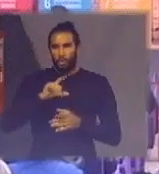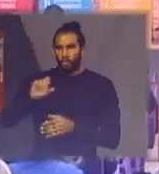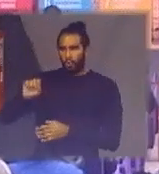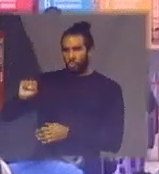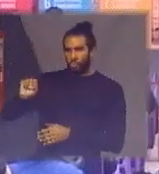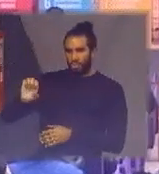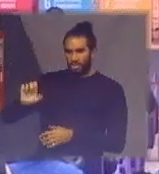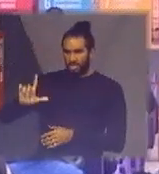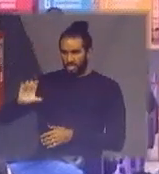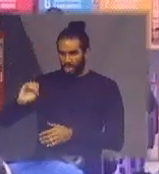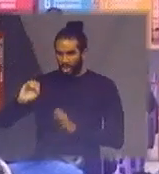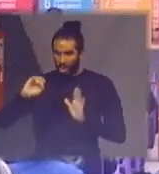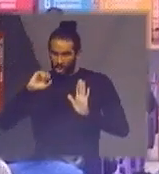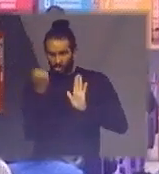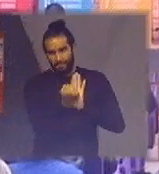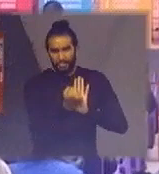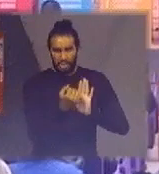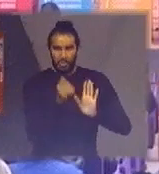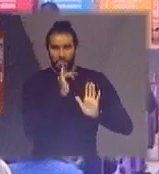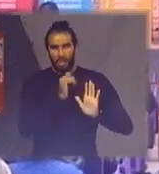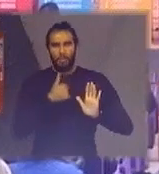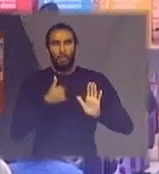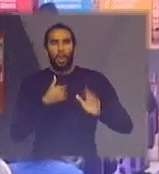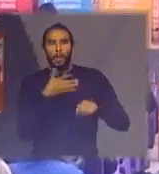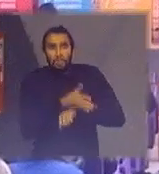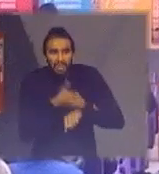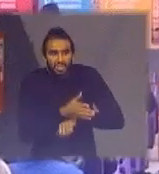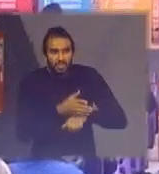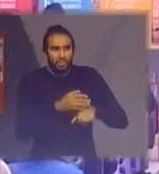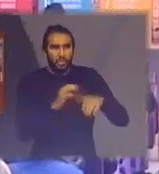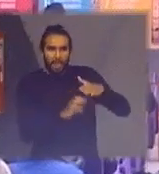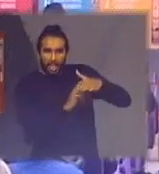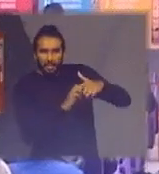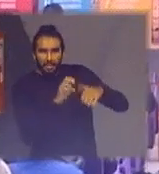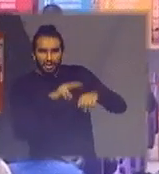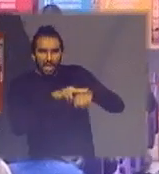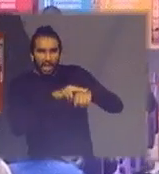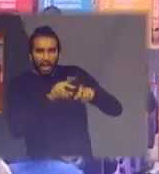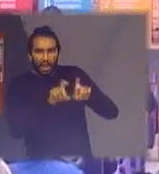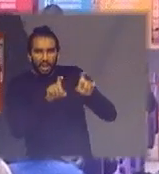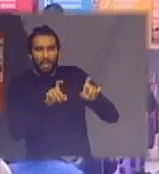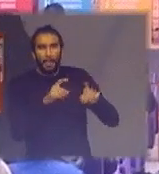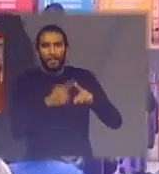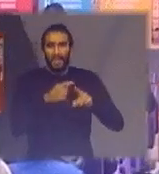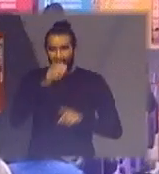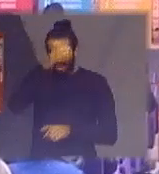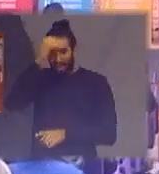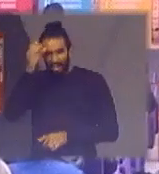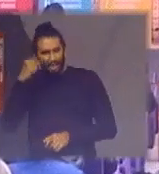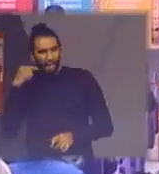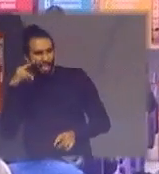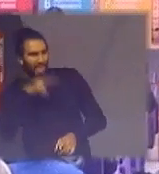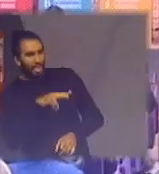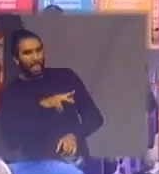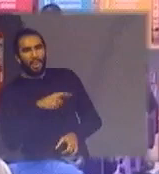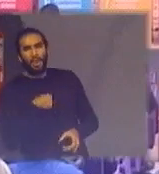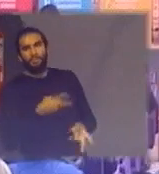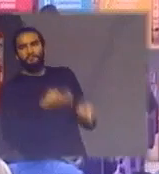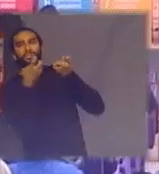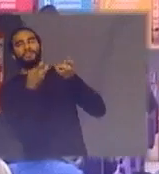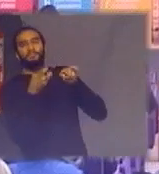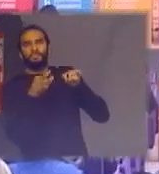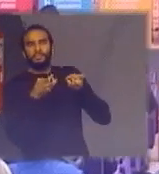eu sou o Green Electro participo da Green Electro alguma coisa para o consumidor ele identificar que essa empresa realmente está